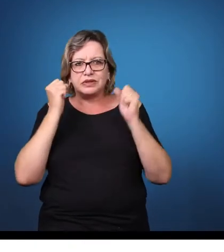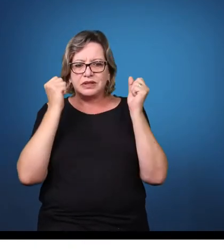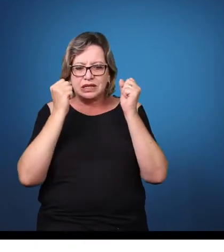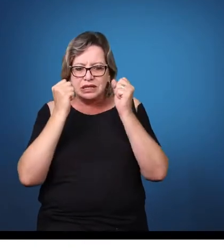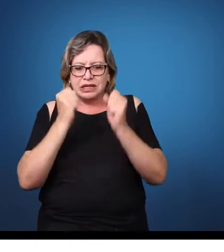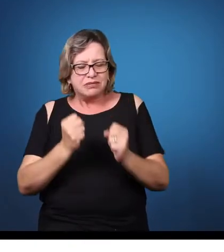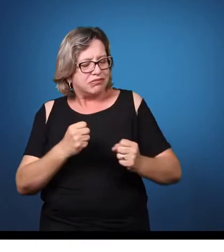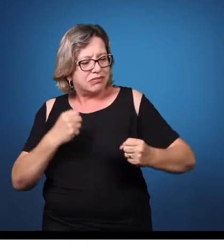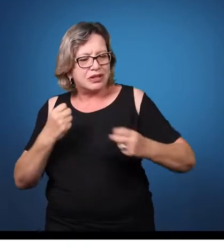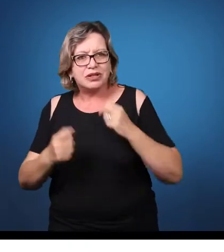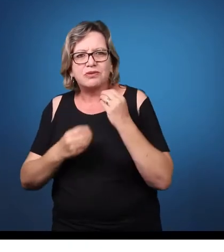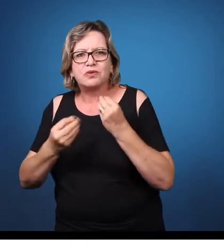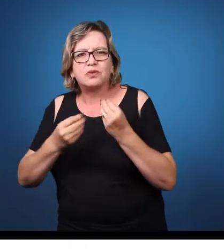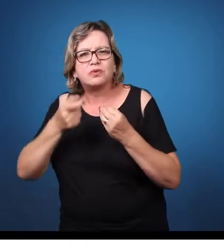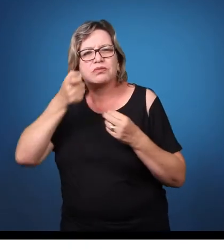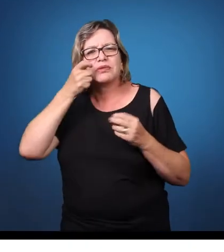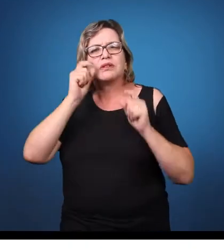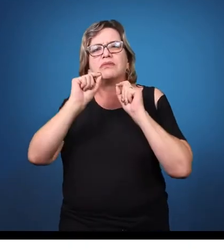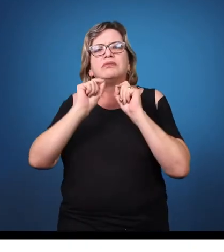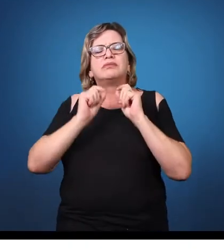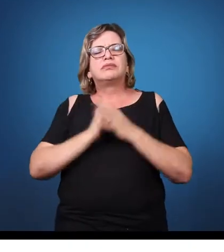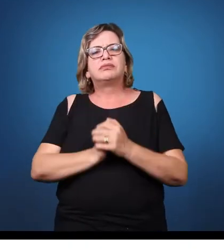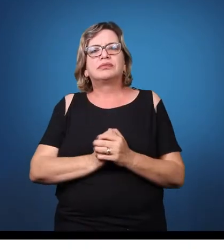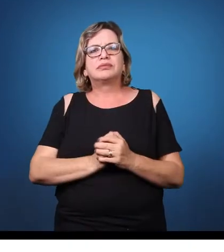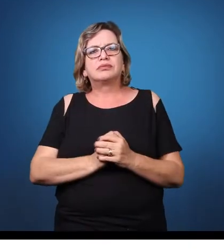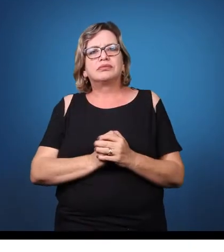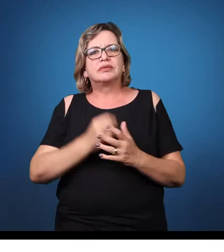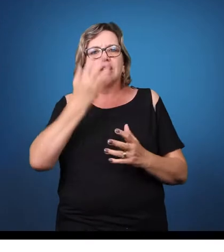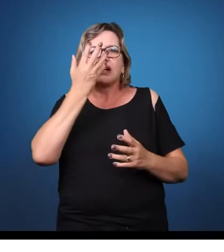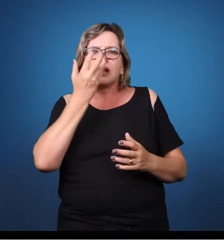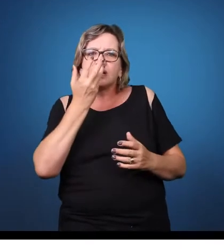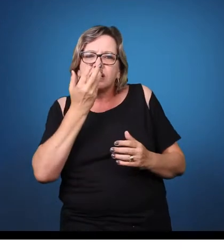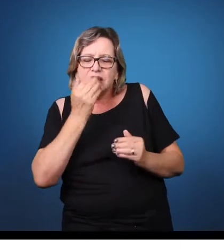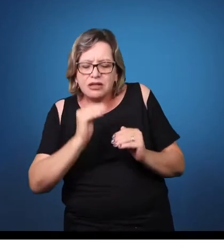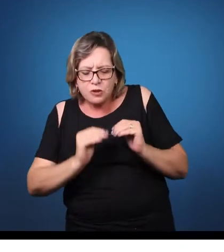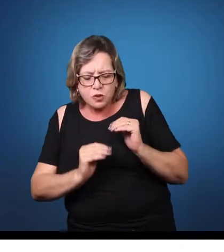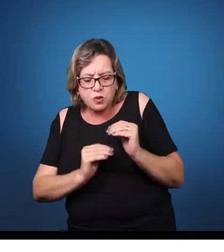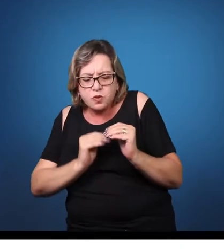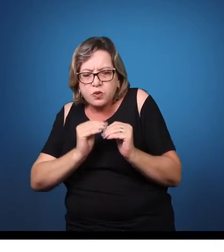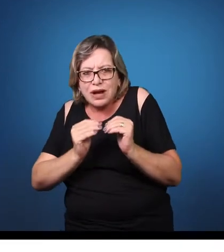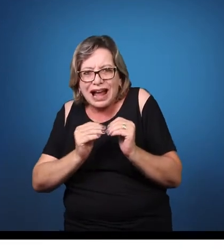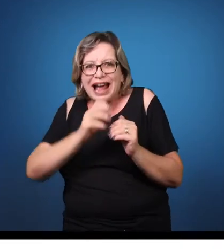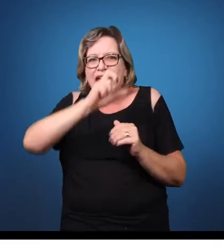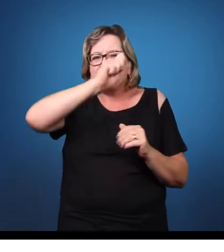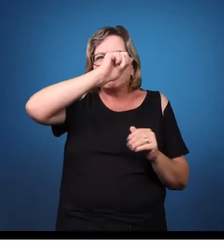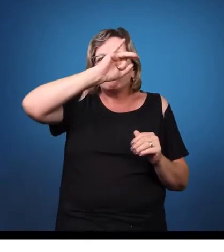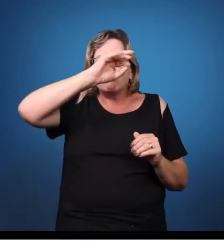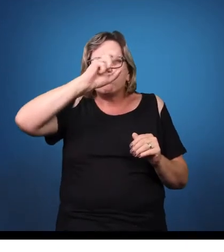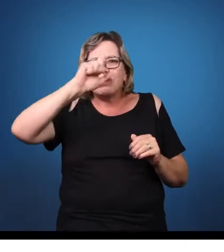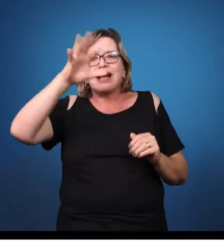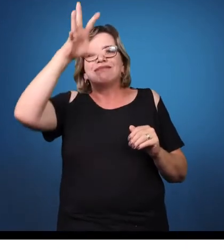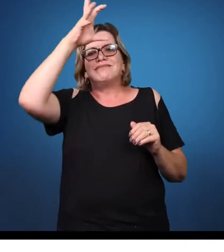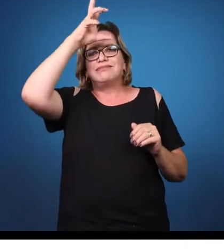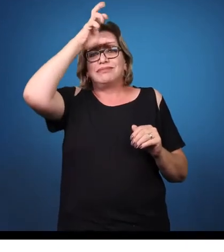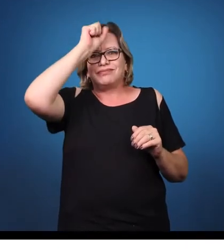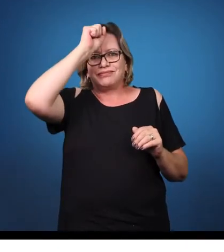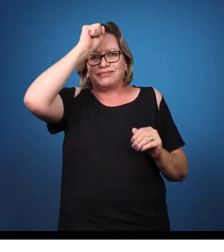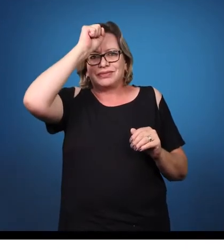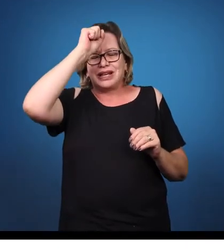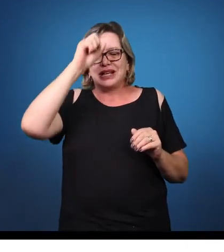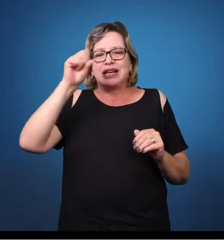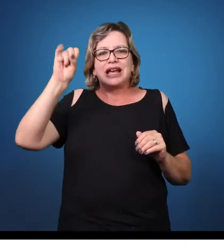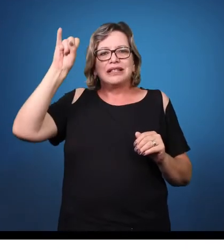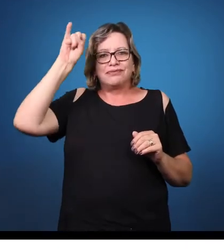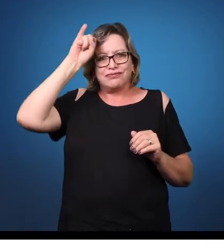intelectual, ela tem uma característica muito assim fácil de ser identificada. Por exemplo, a